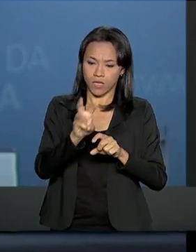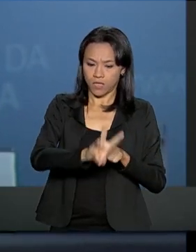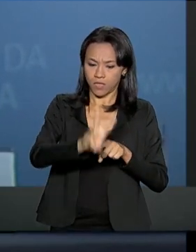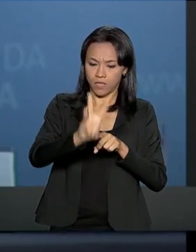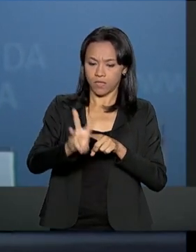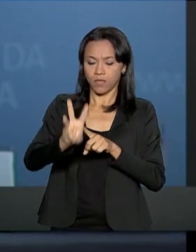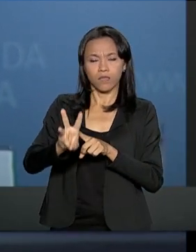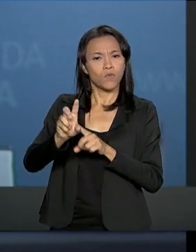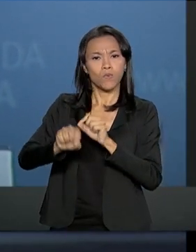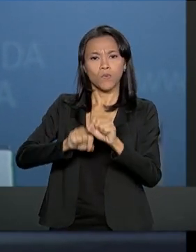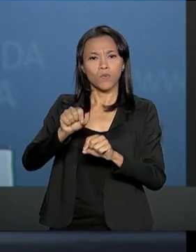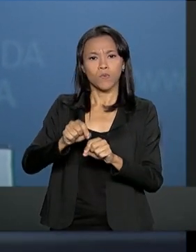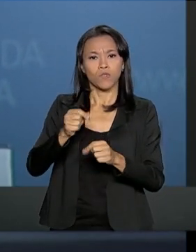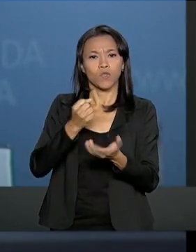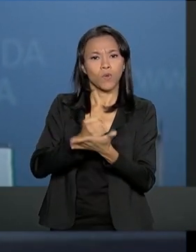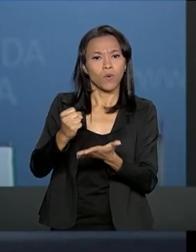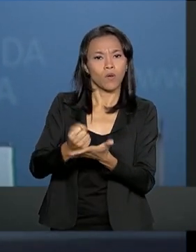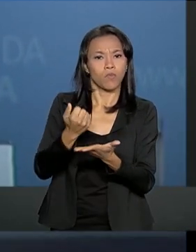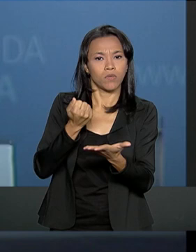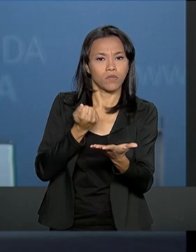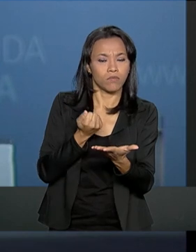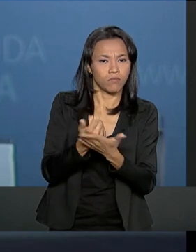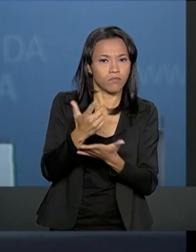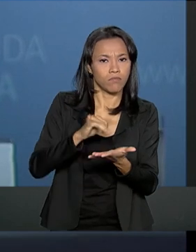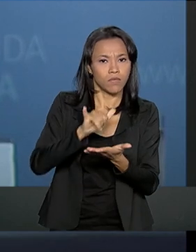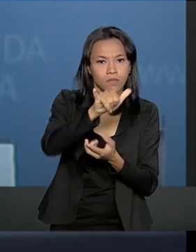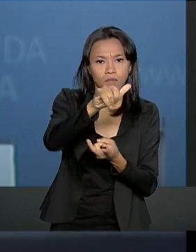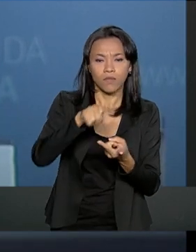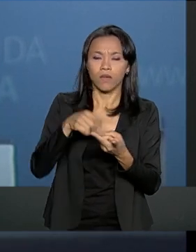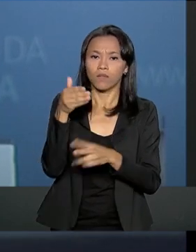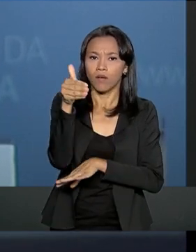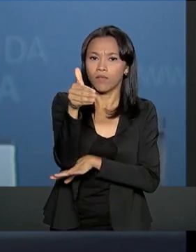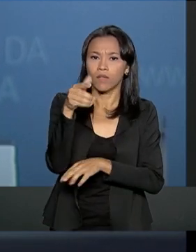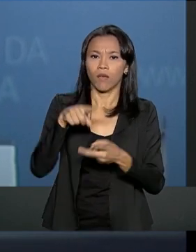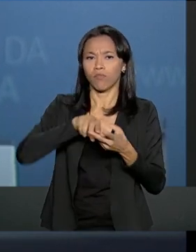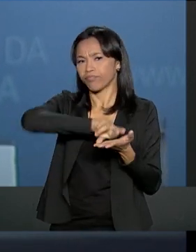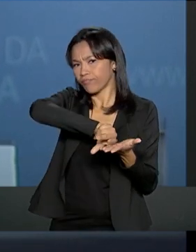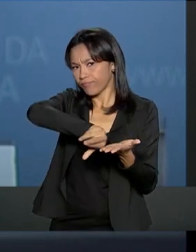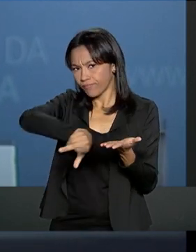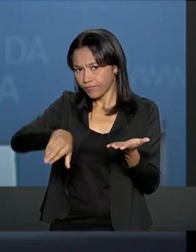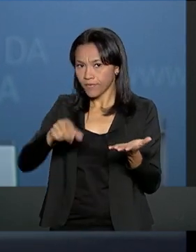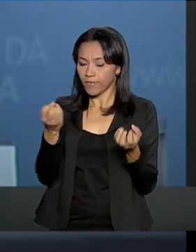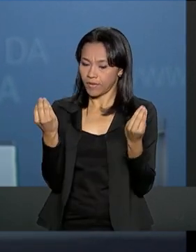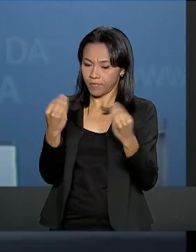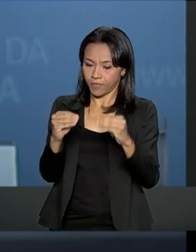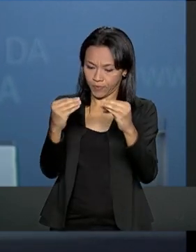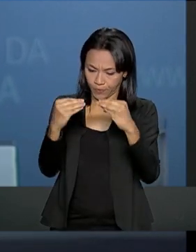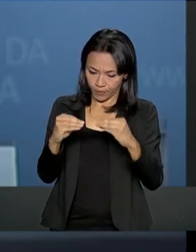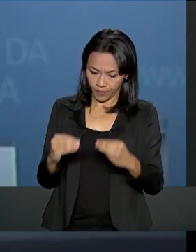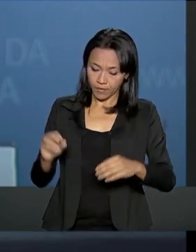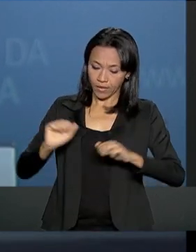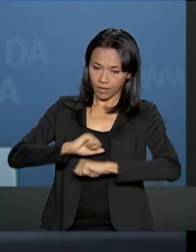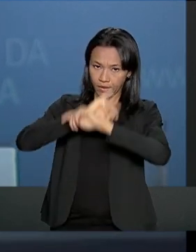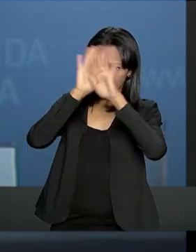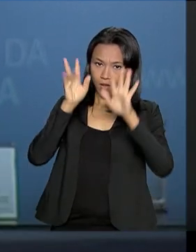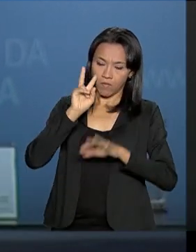é mais uma iniciativa que corrobora essa atividade que já vem sendo feita.